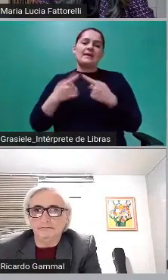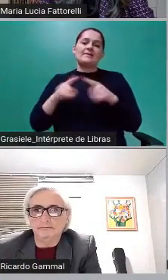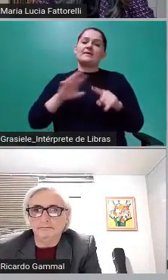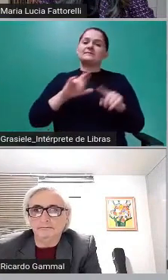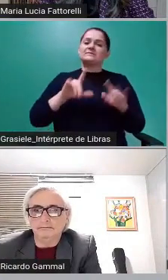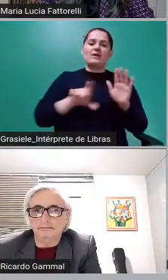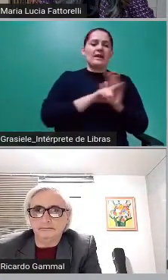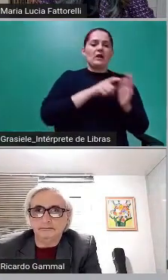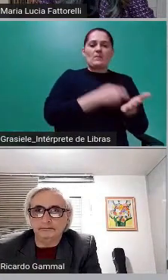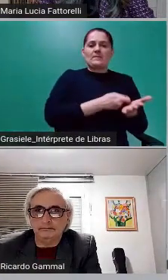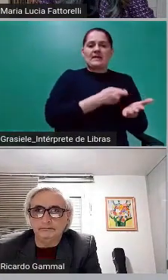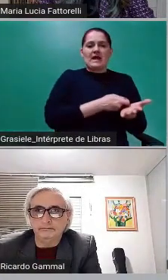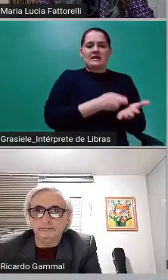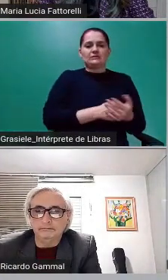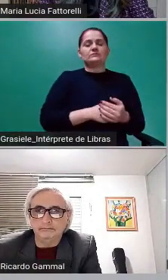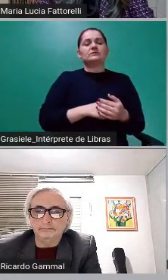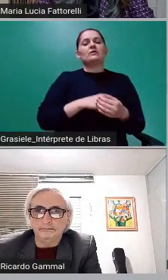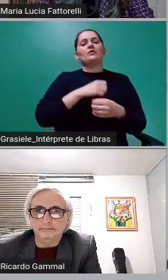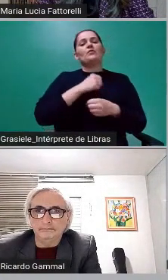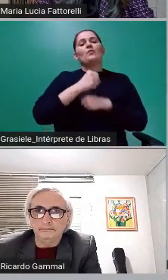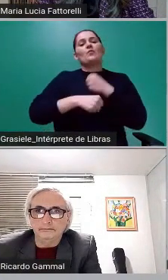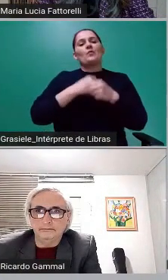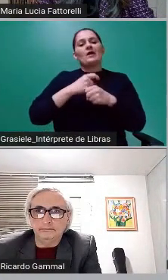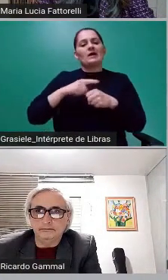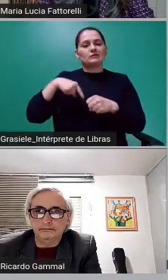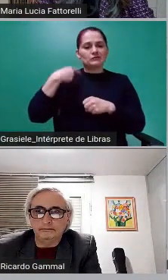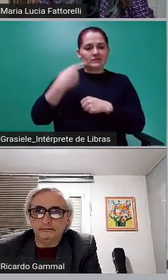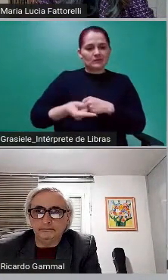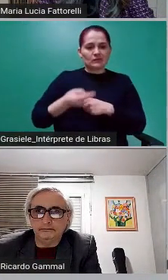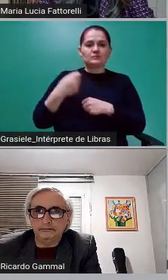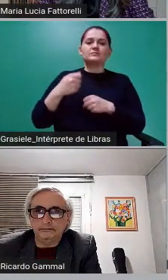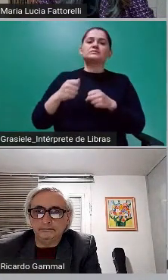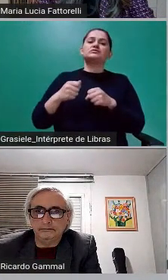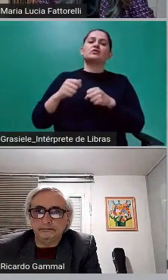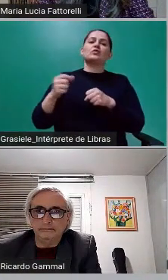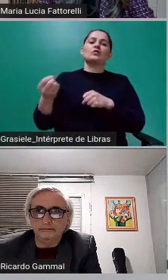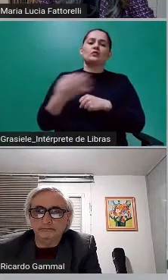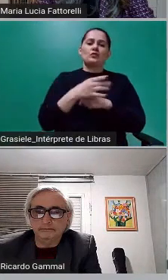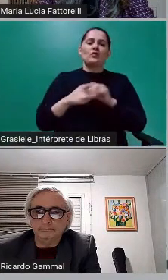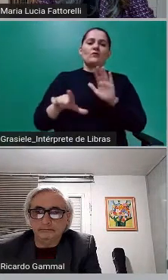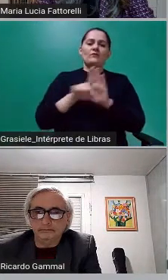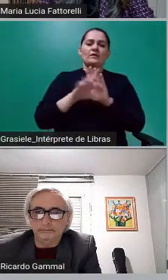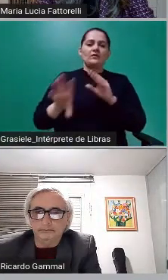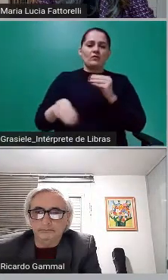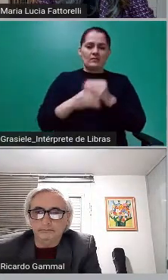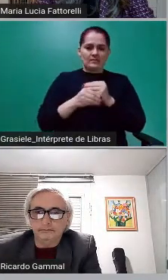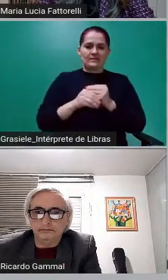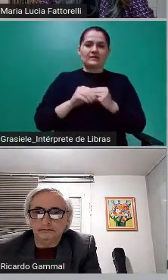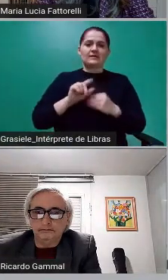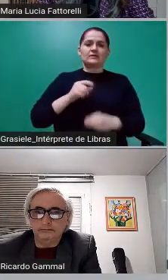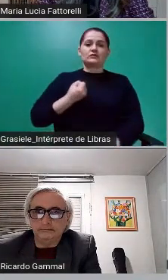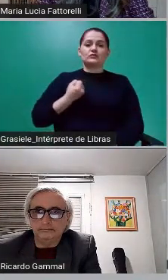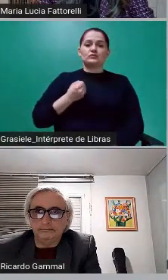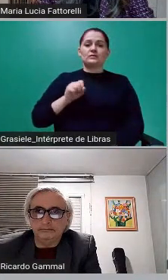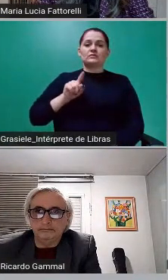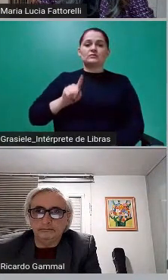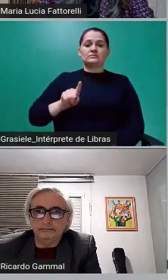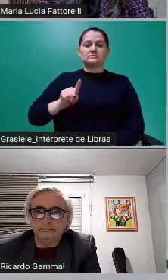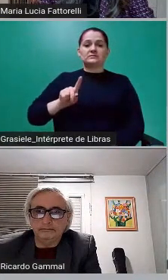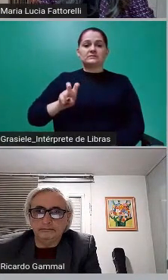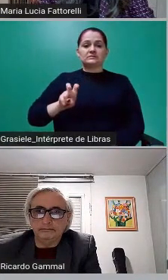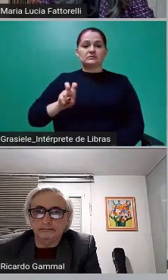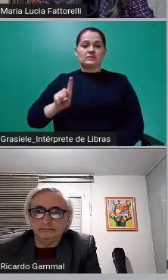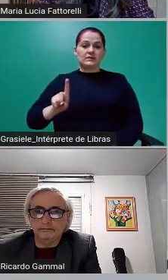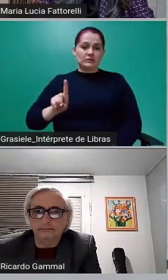seguinte, ainda teve que ser aprovada uma nova lei complementar 151 e que foi